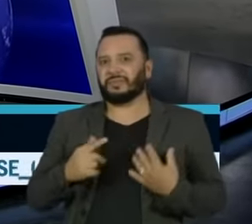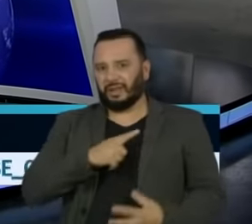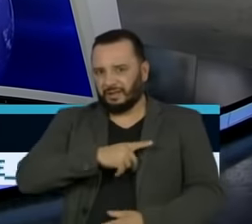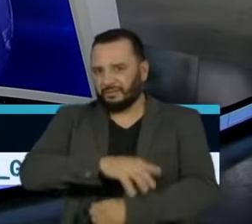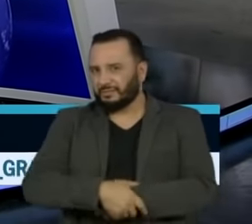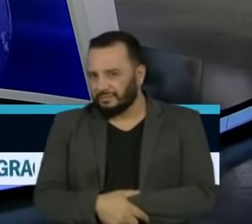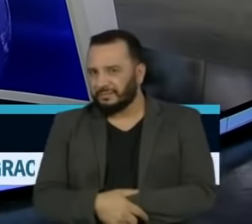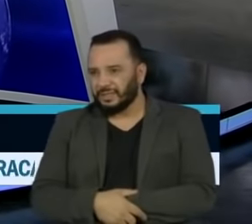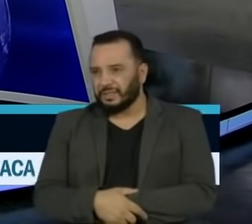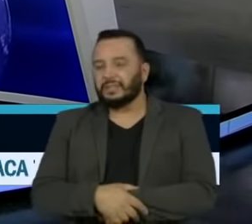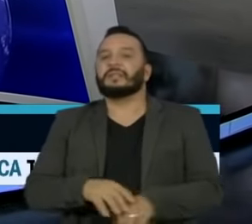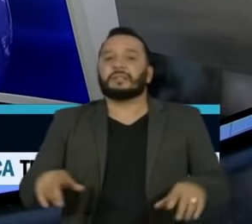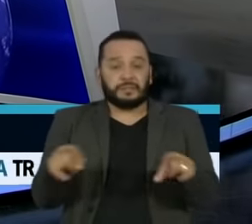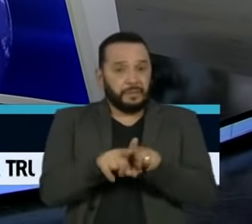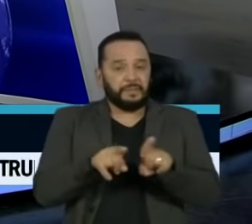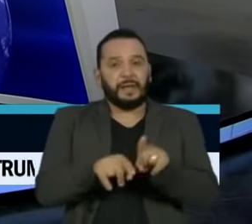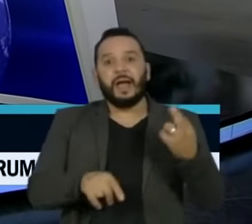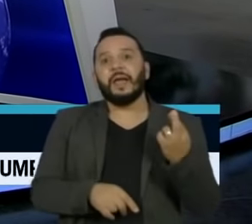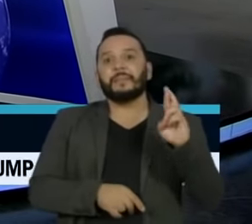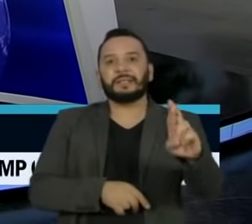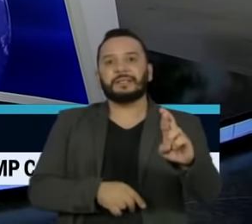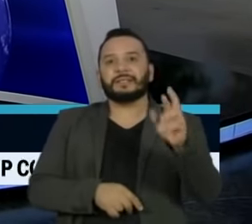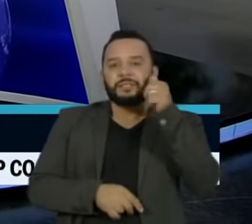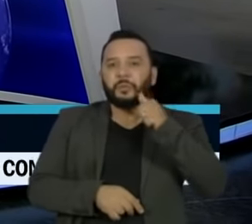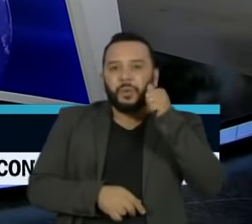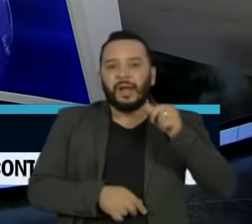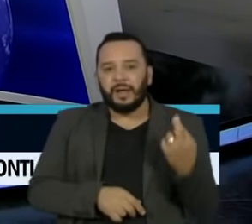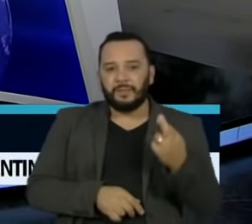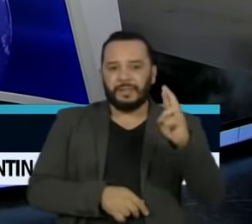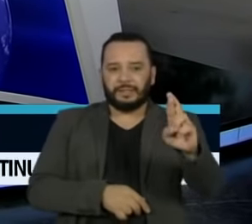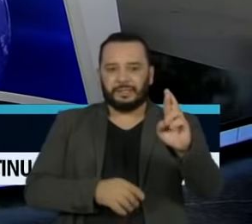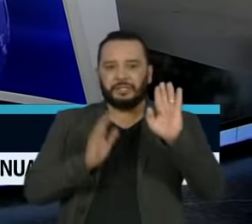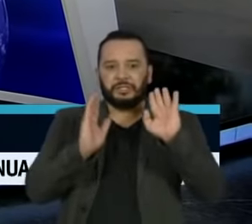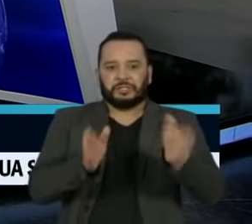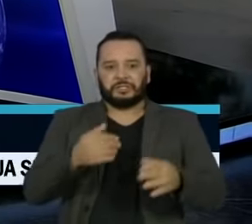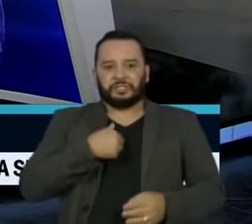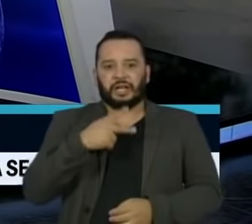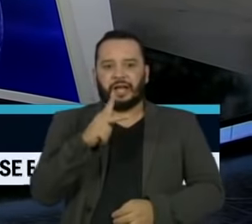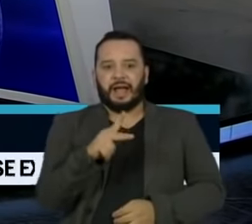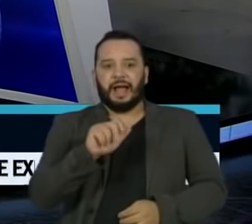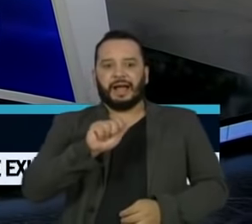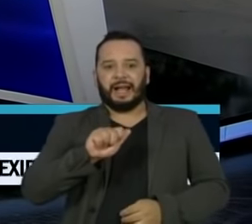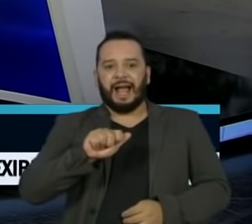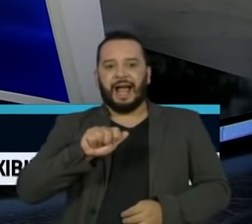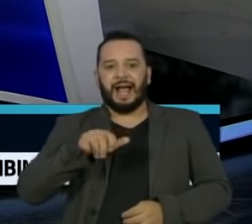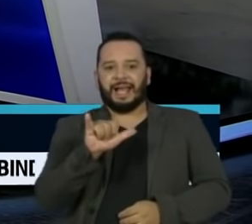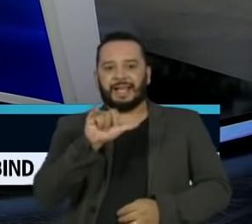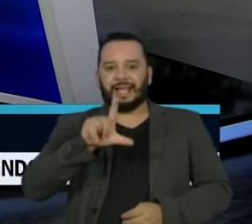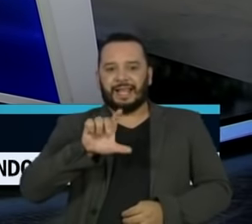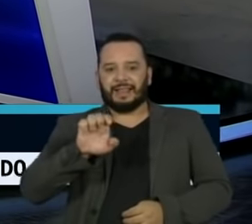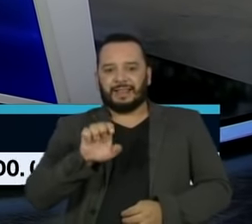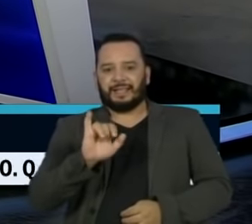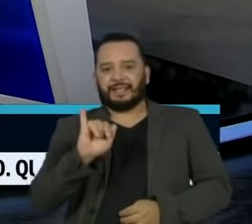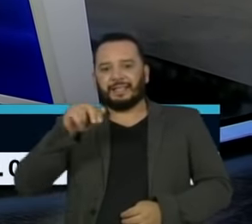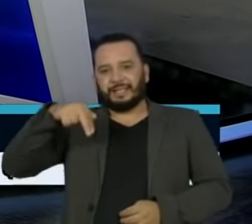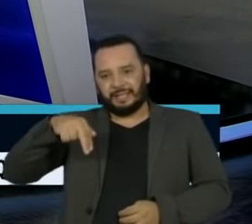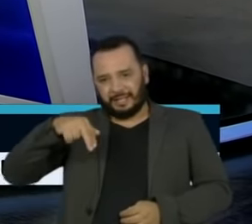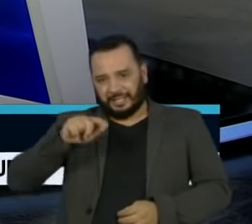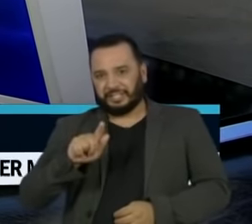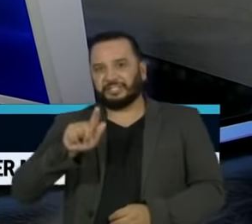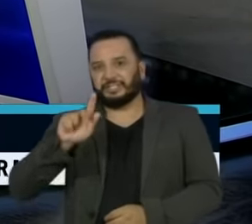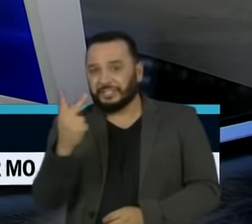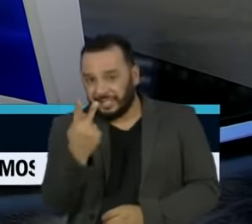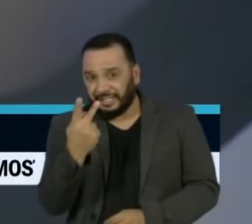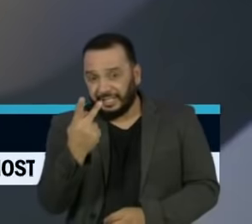reportagem é a porta-voz da Casa Branca, dizendo que está também contaminada, sem máscara, num ambiente presencialmente com outras